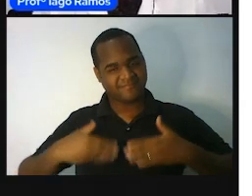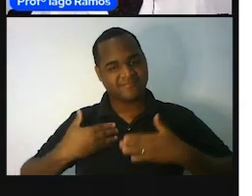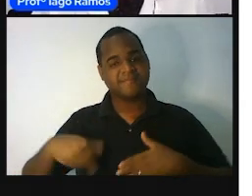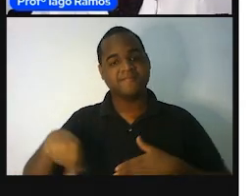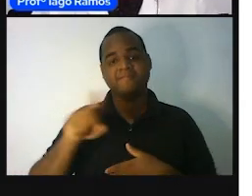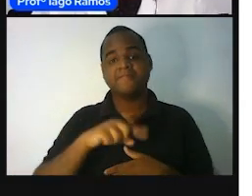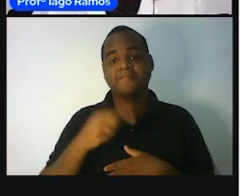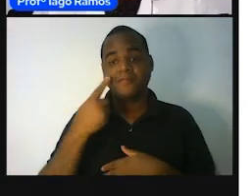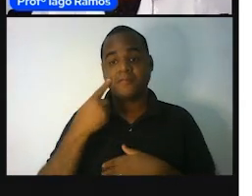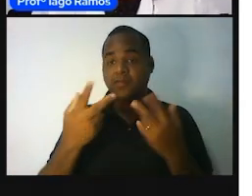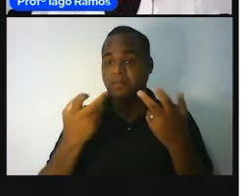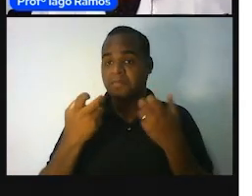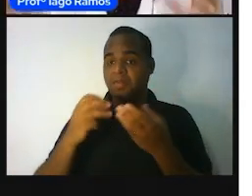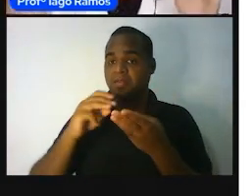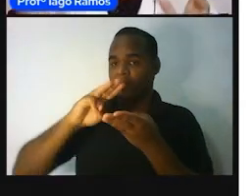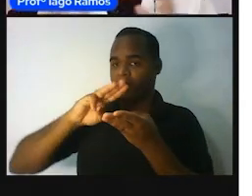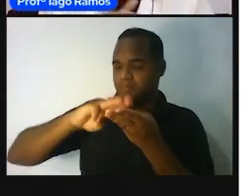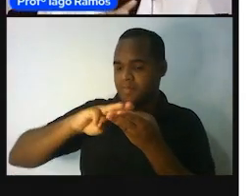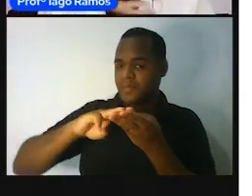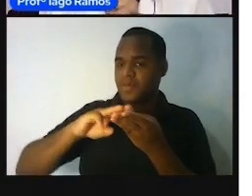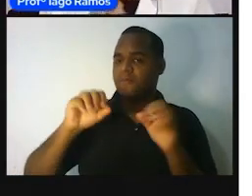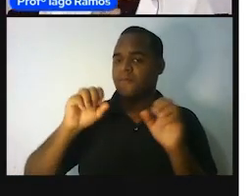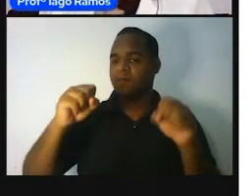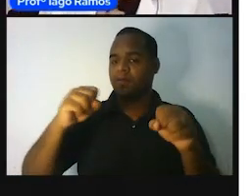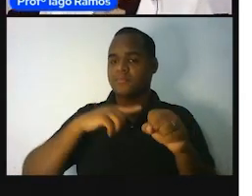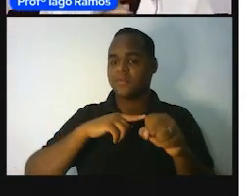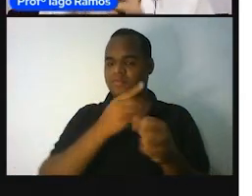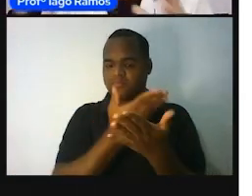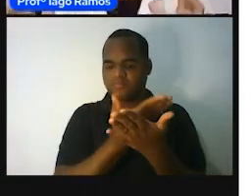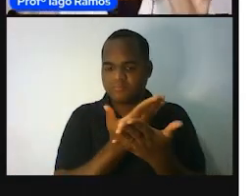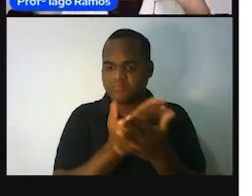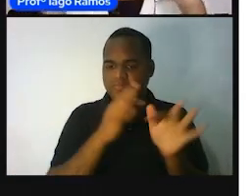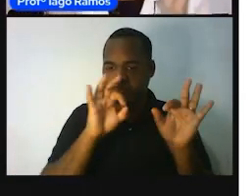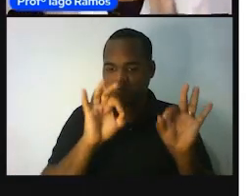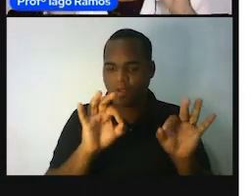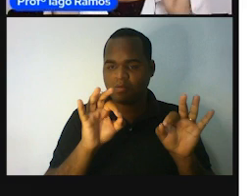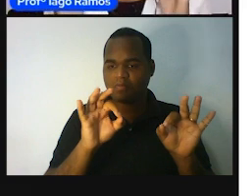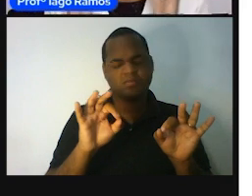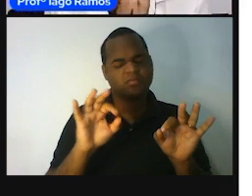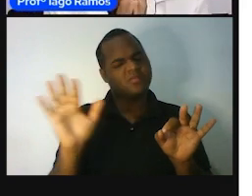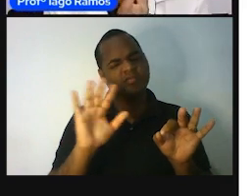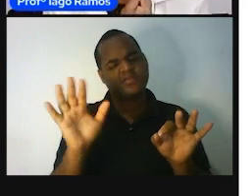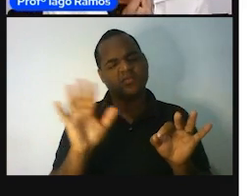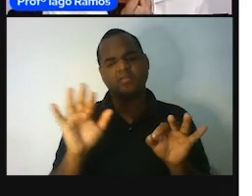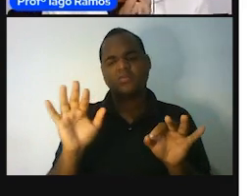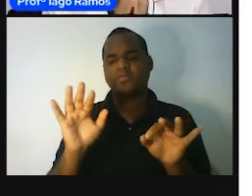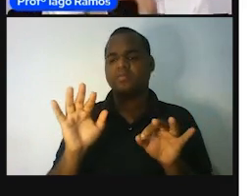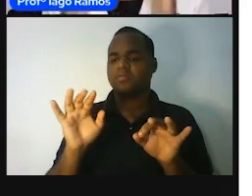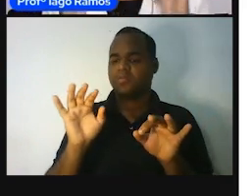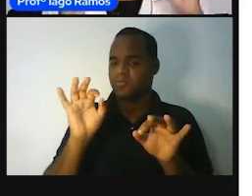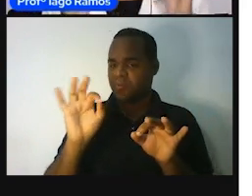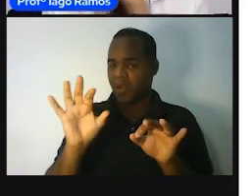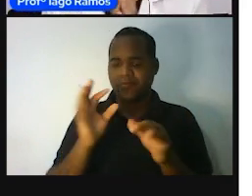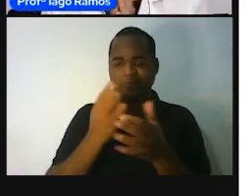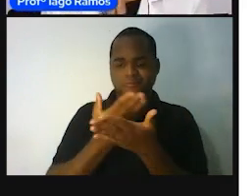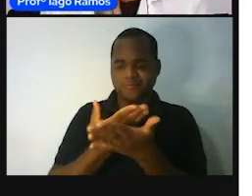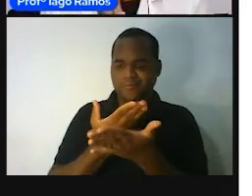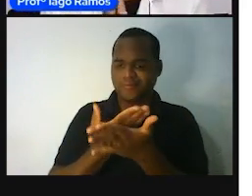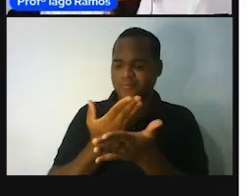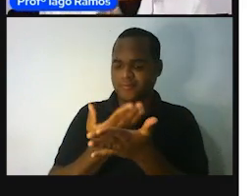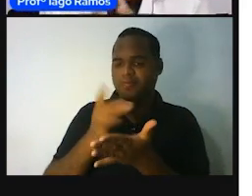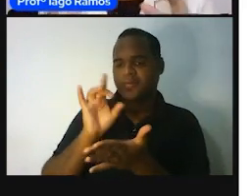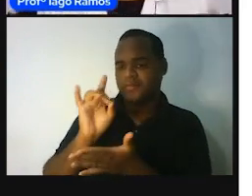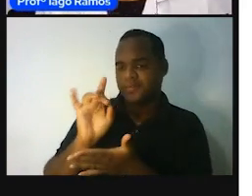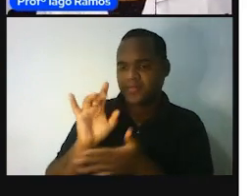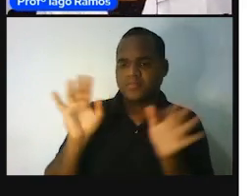encarregar a matemática a vida das aulas, mas a matemática não pode aparecer na nossa vida